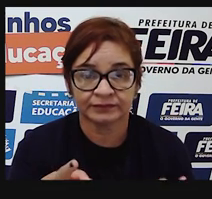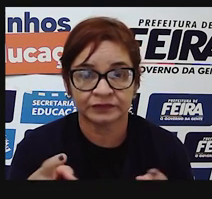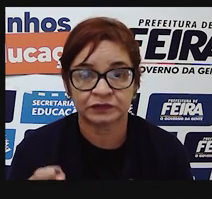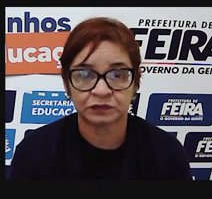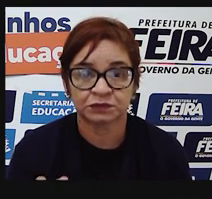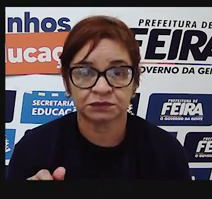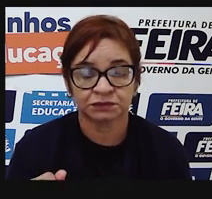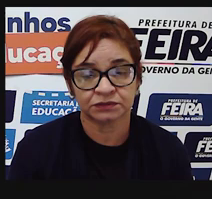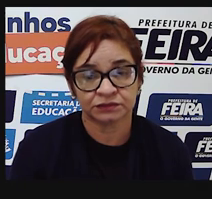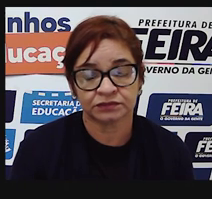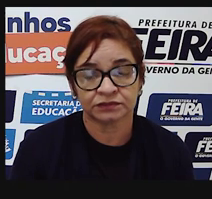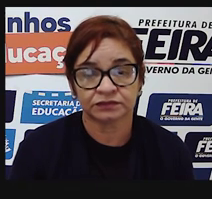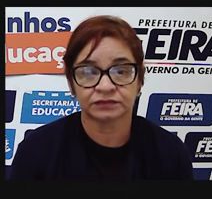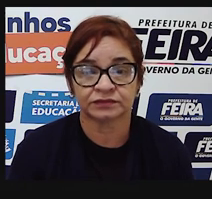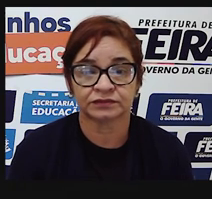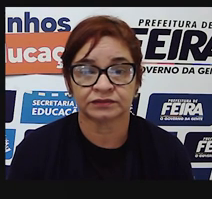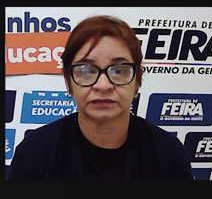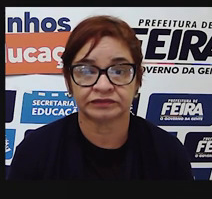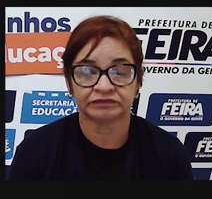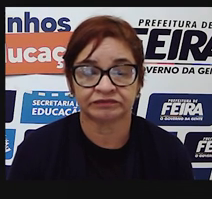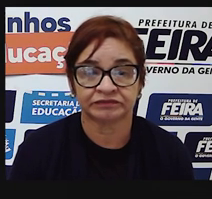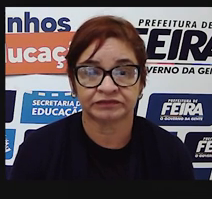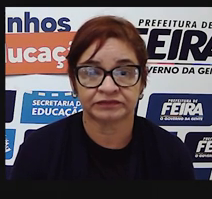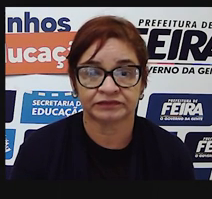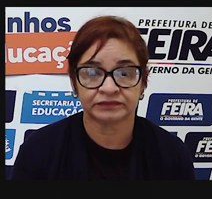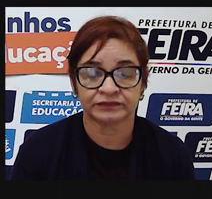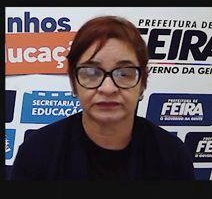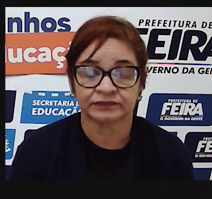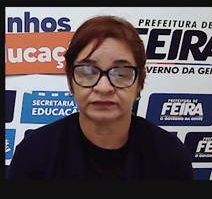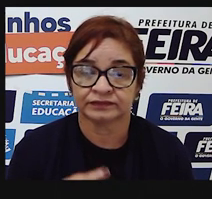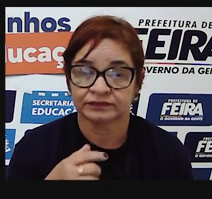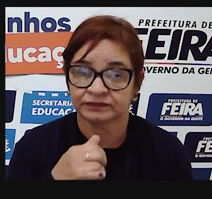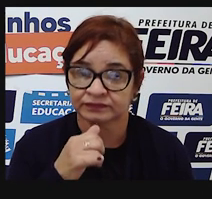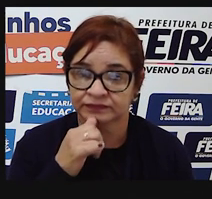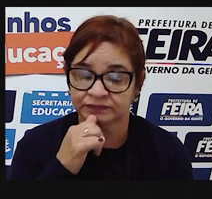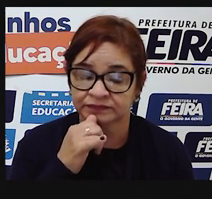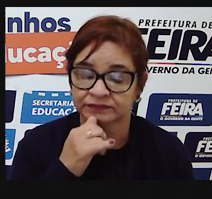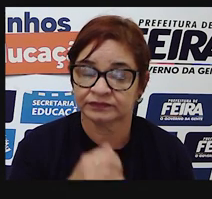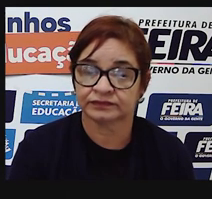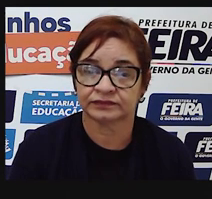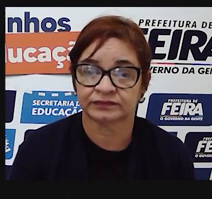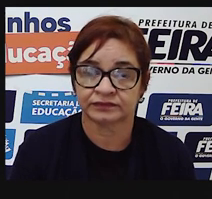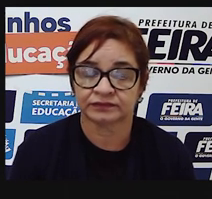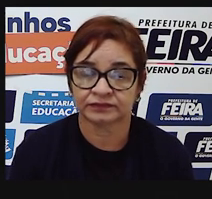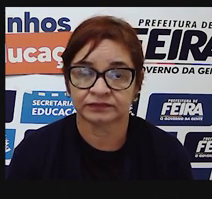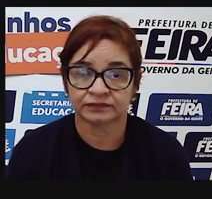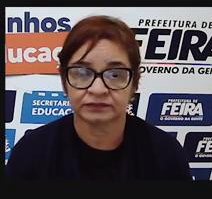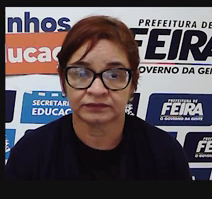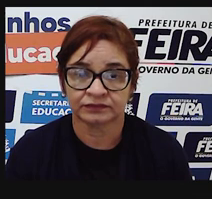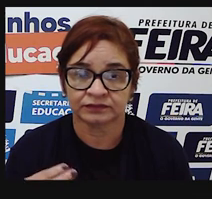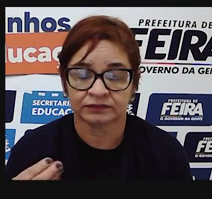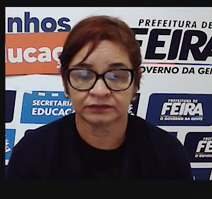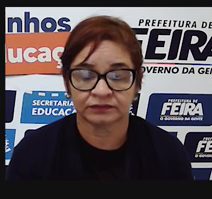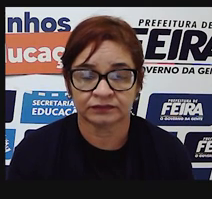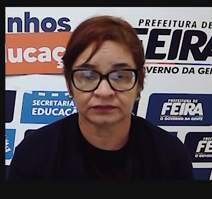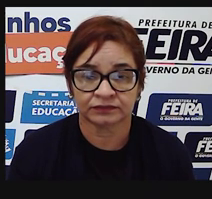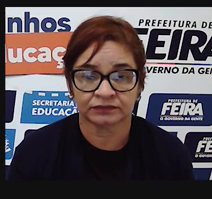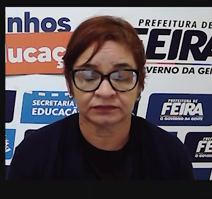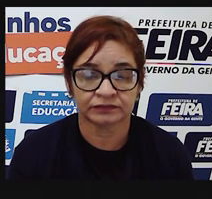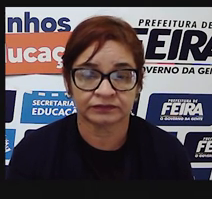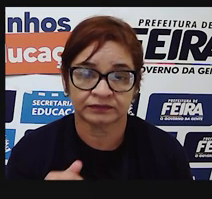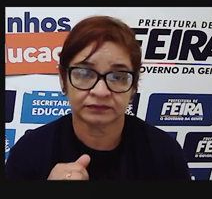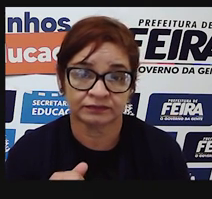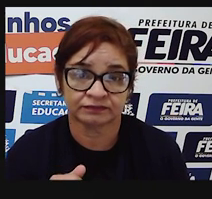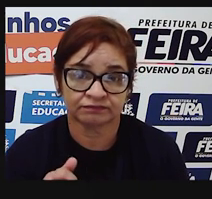pode ser indicando a mal utilização. Se você utilizar, por exemplo, um mecanismo do automóvel de determinada